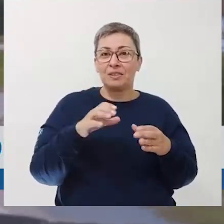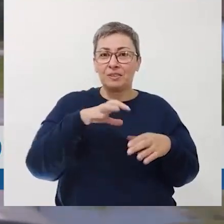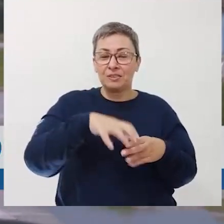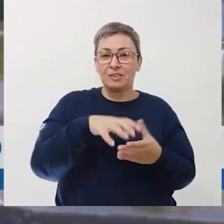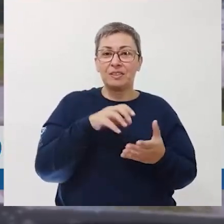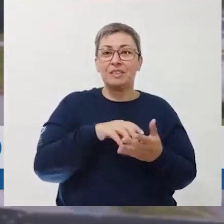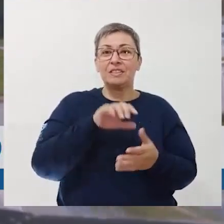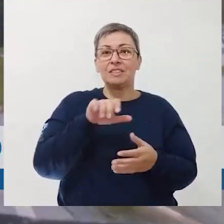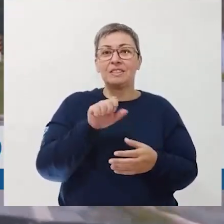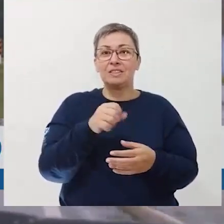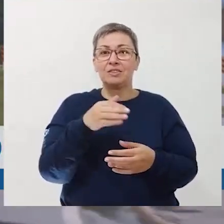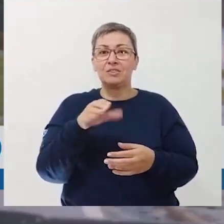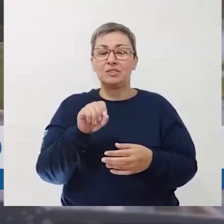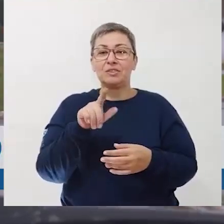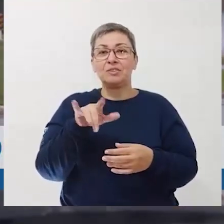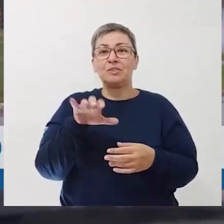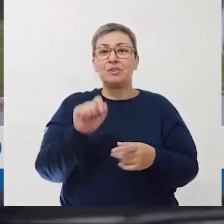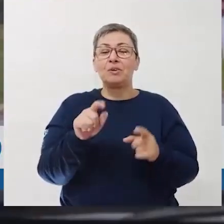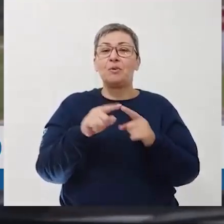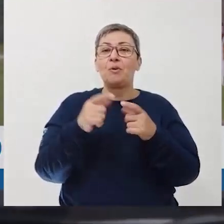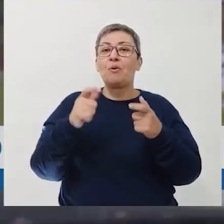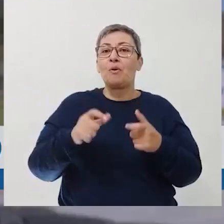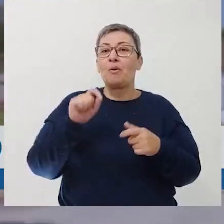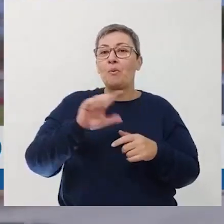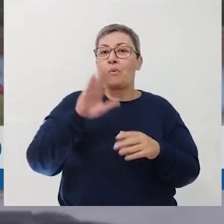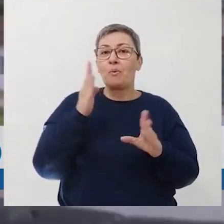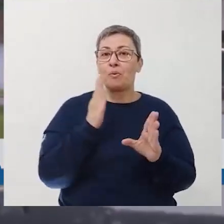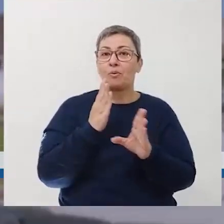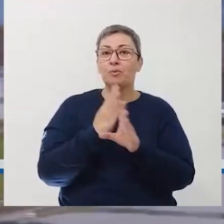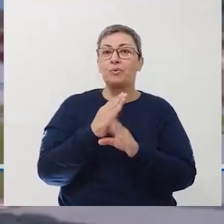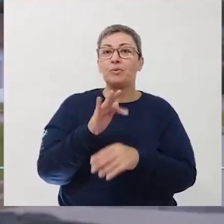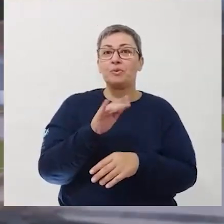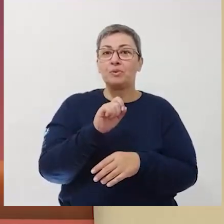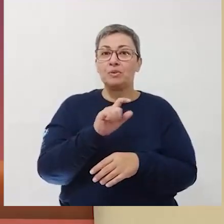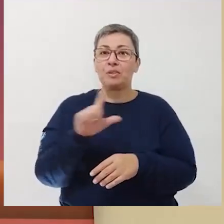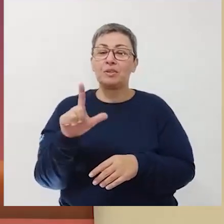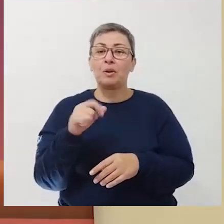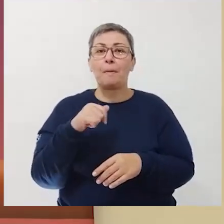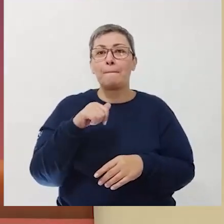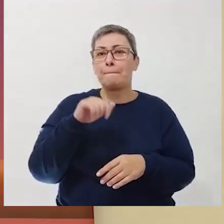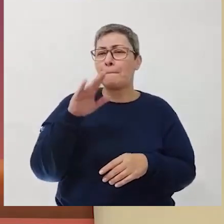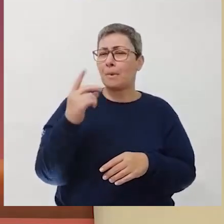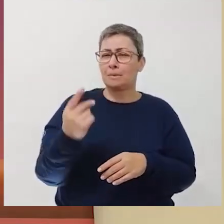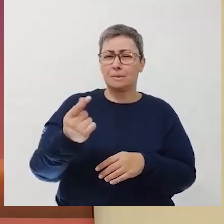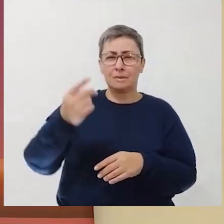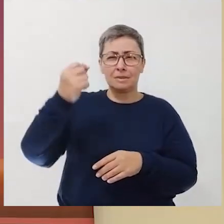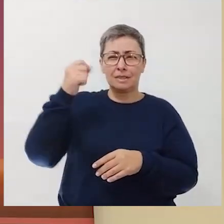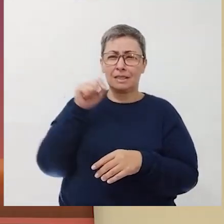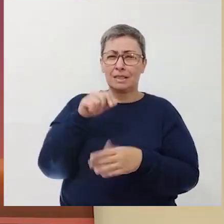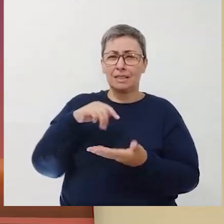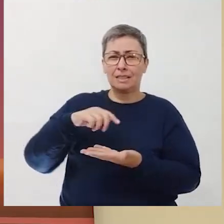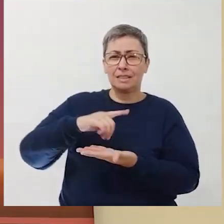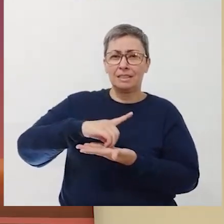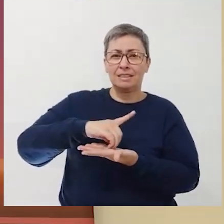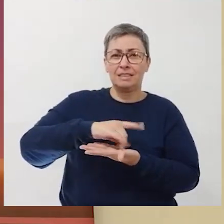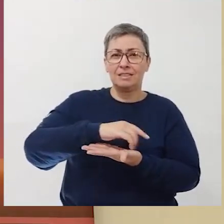Colônia, em São João do Polesine, onde aconteceu a descoberta do fóssil de um dos mais antigos dinossauros carnívoros